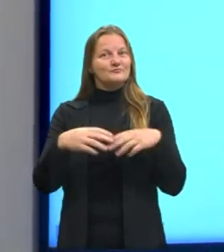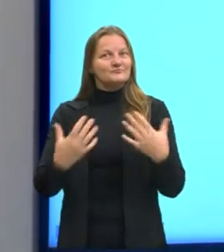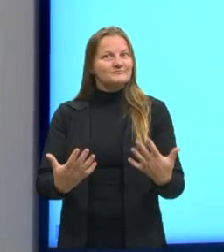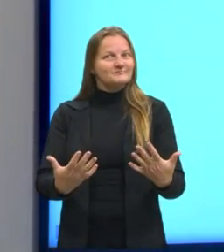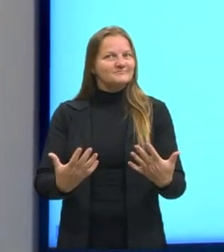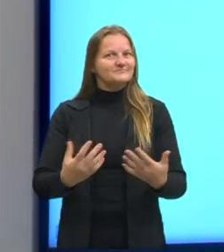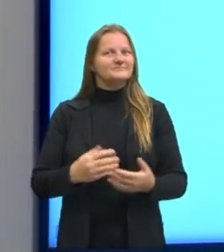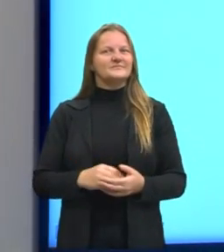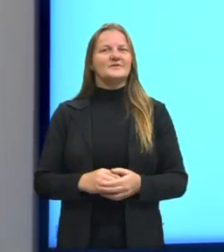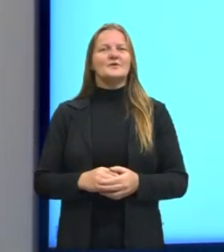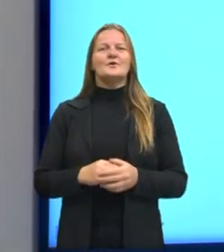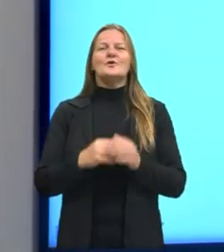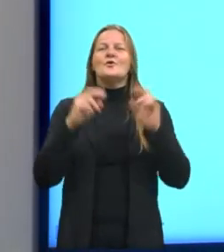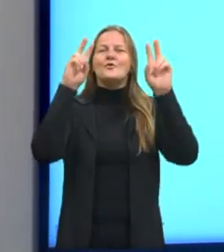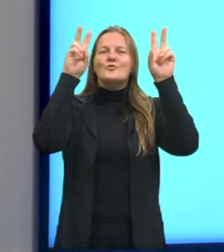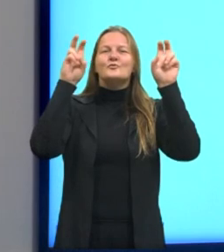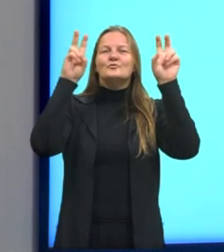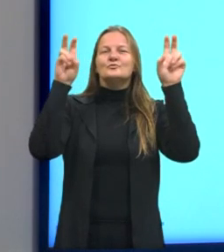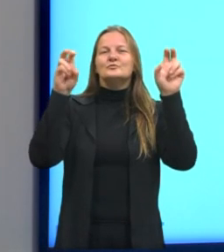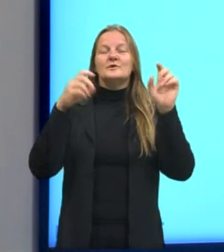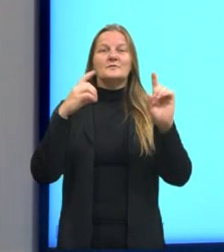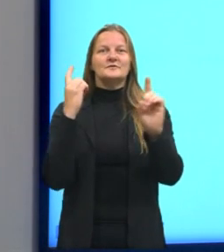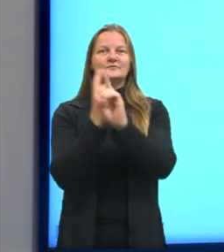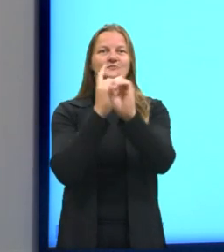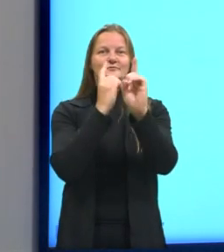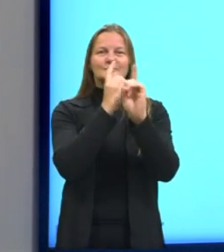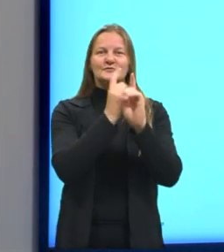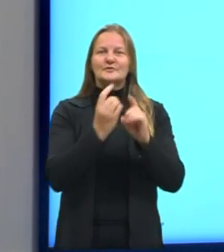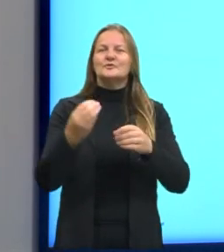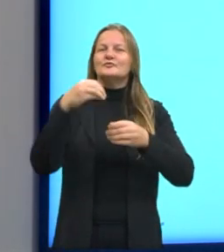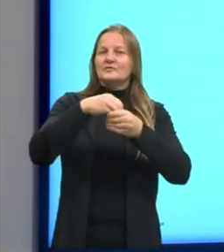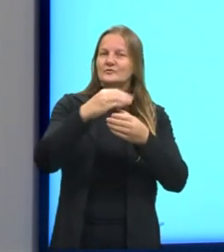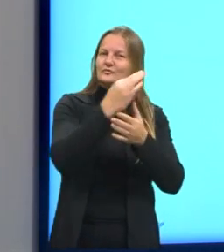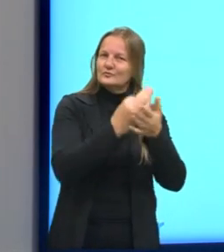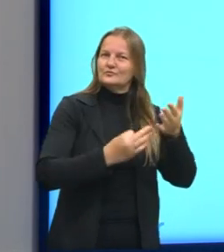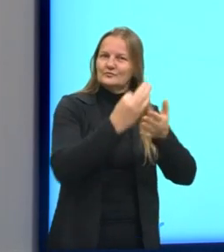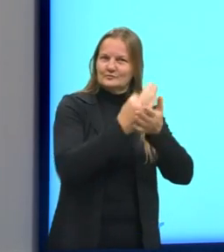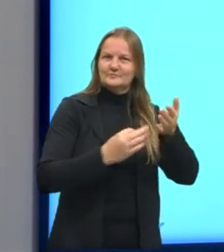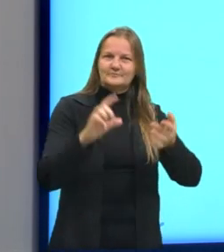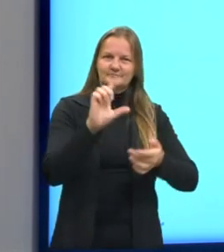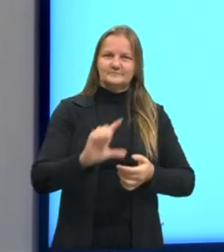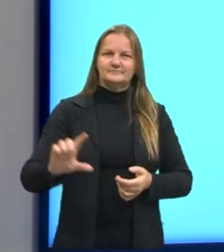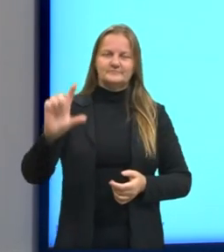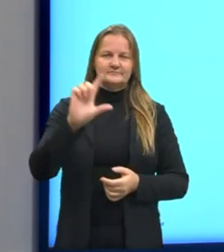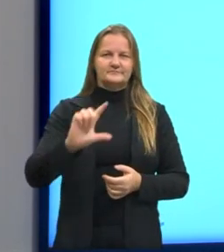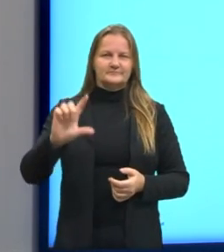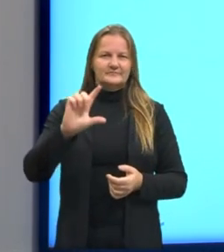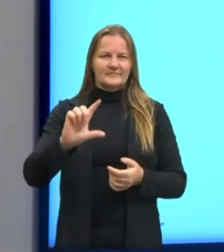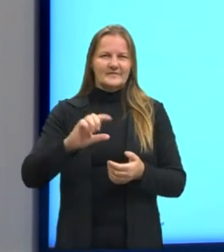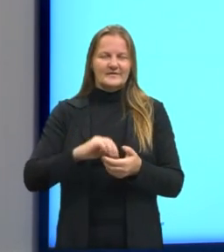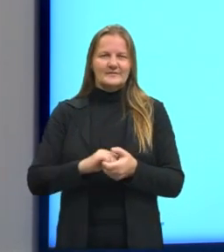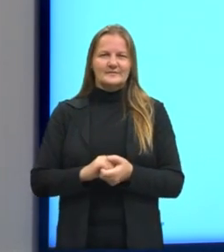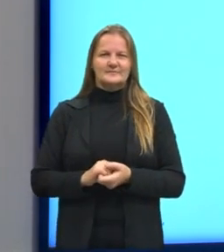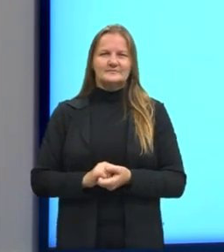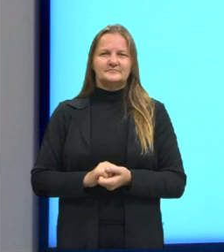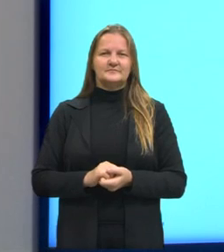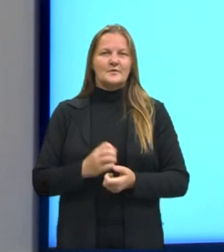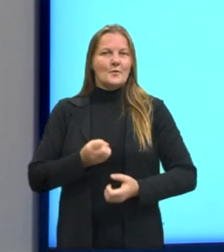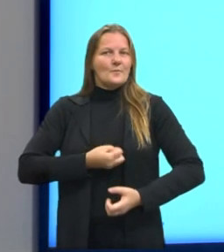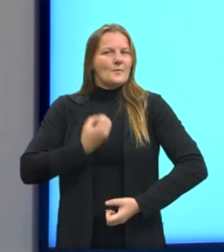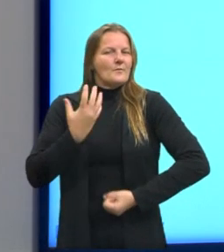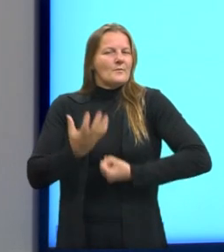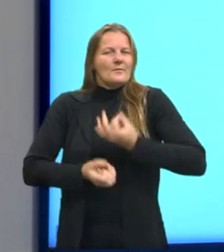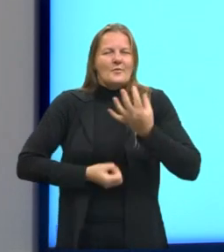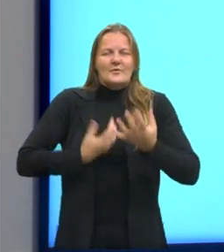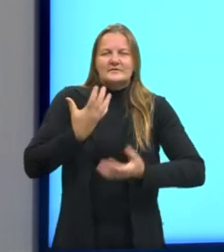os temas que nós podemos encontrar dentro de um texto literário, dentro de uma poesia,